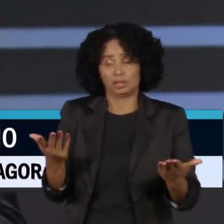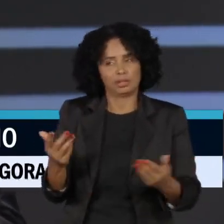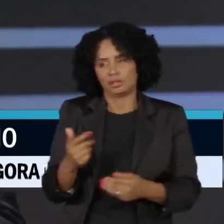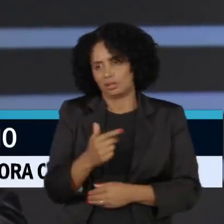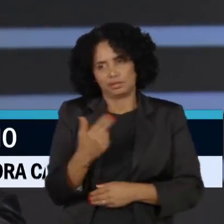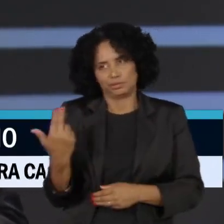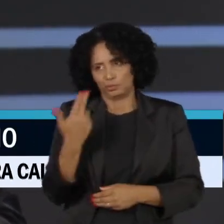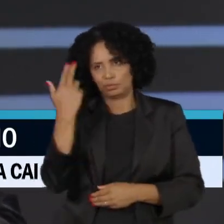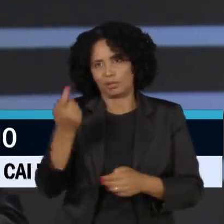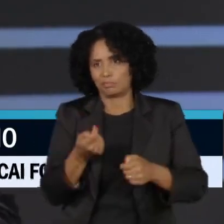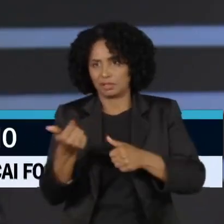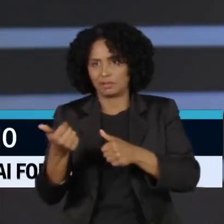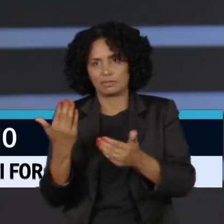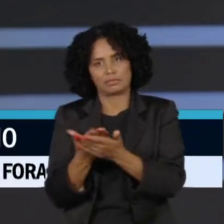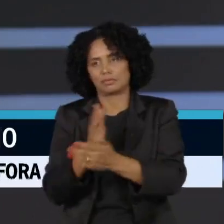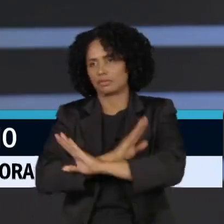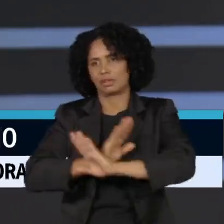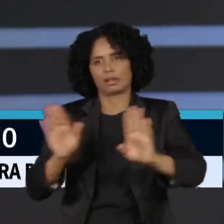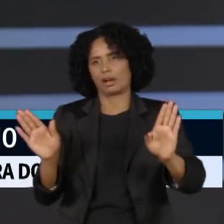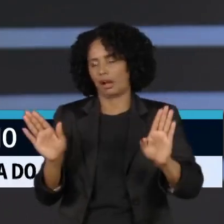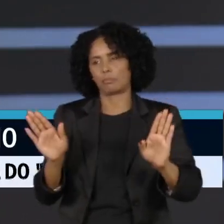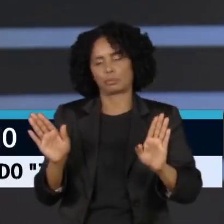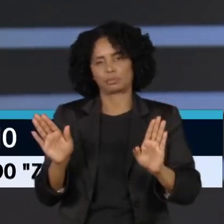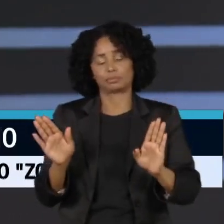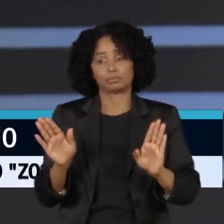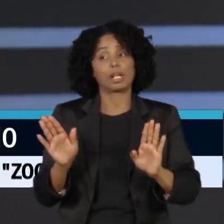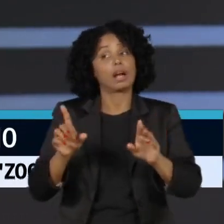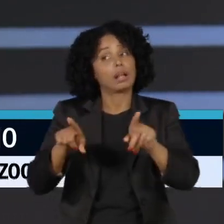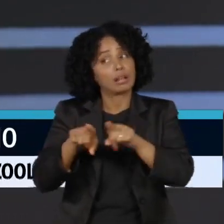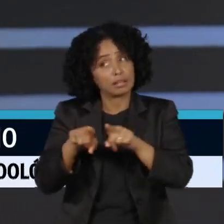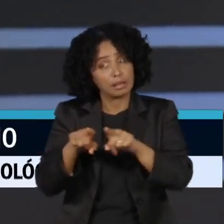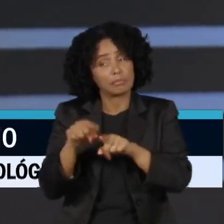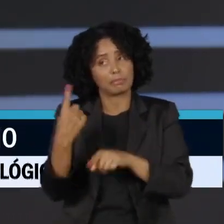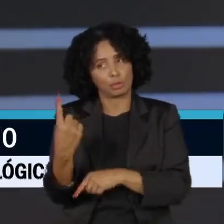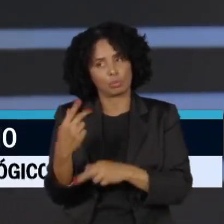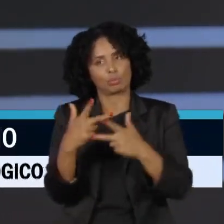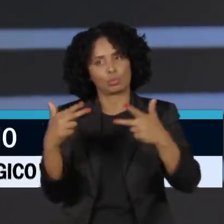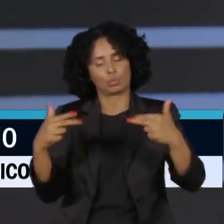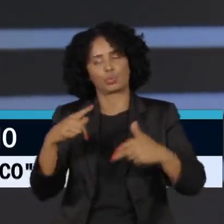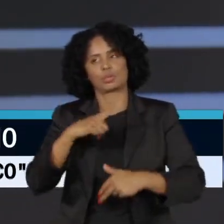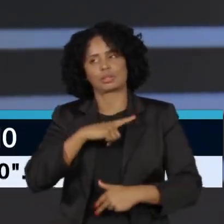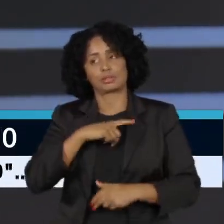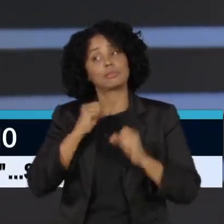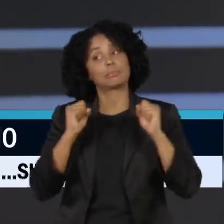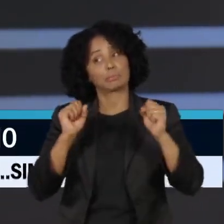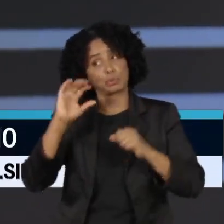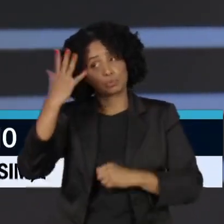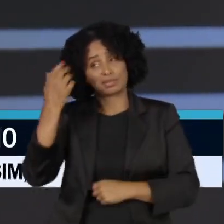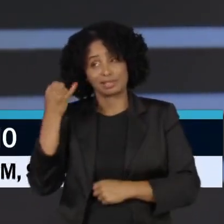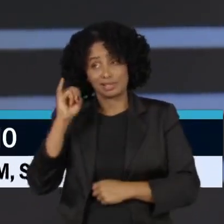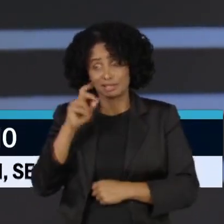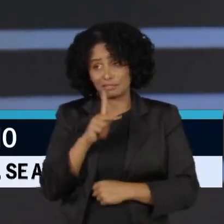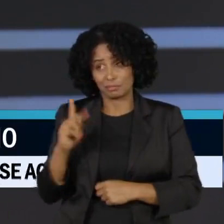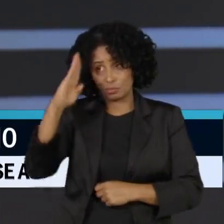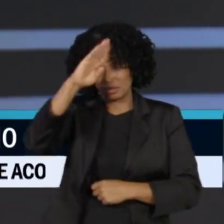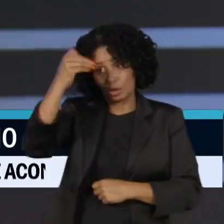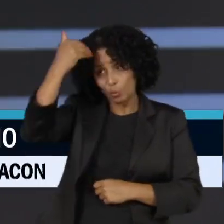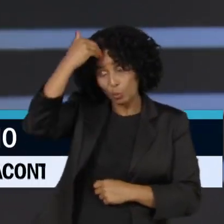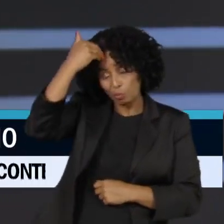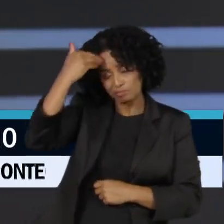não tem foro, Jair não vai ter foro também. E tem uma coisa também que ele pode, se vir a ser condenado, ele pode se tornar